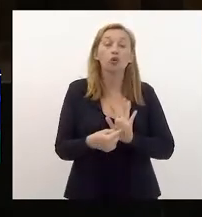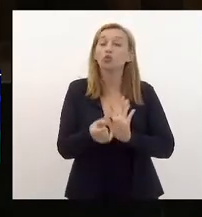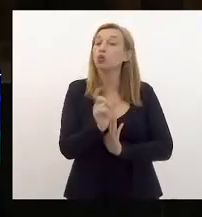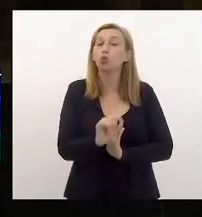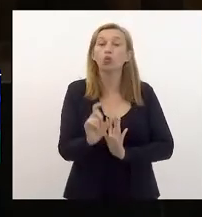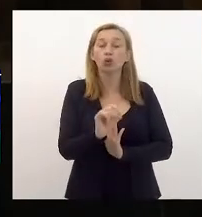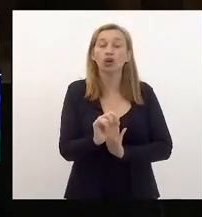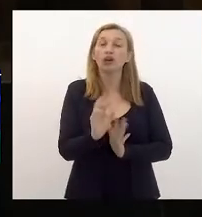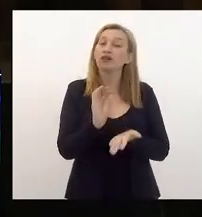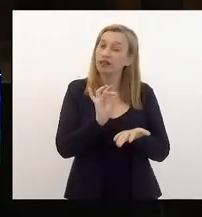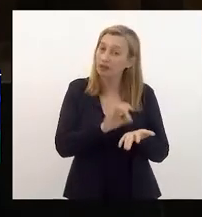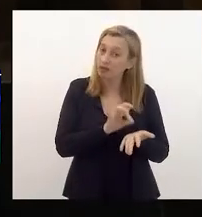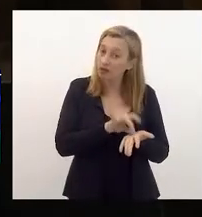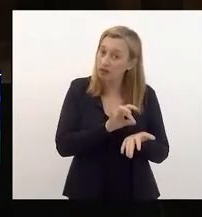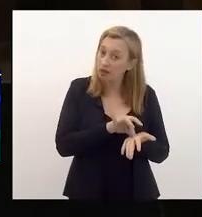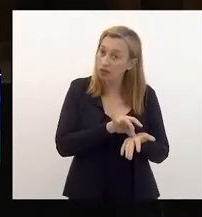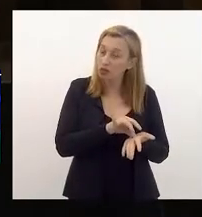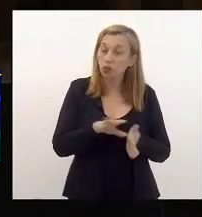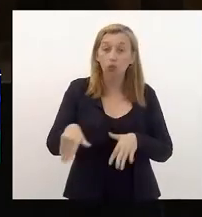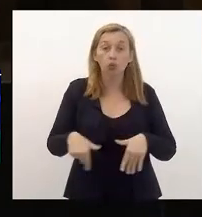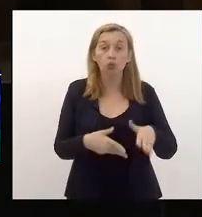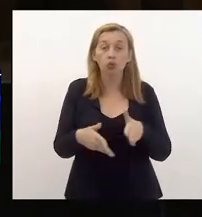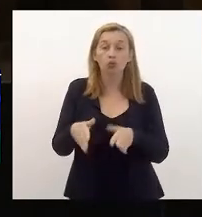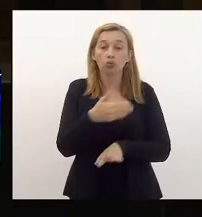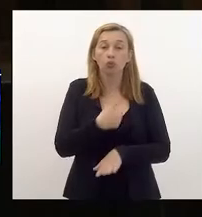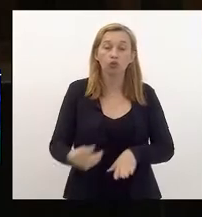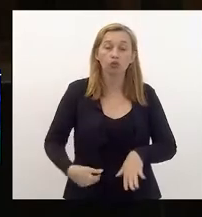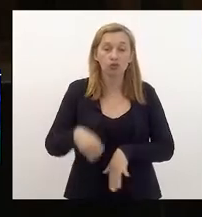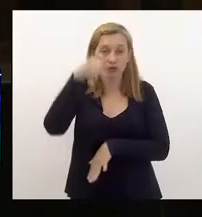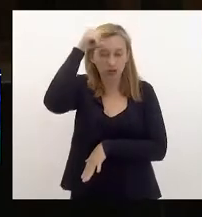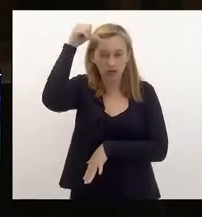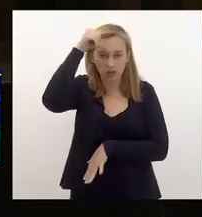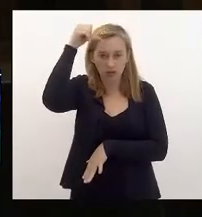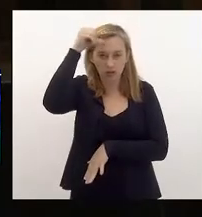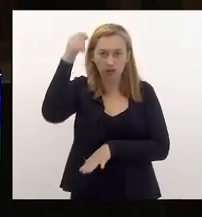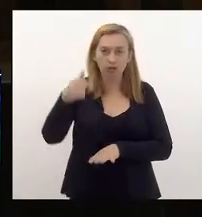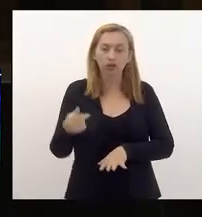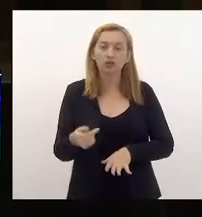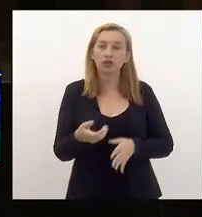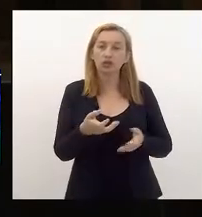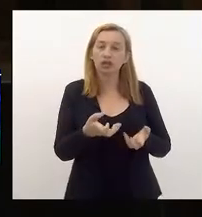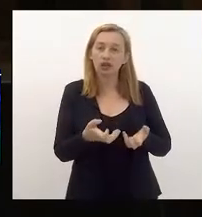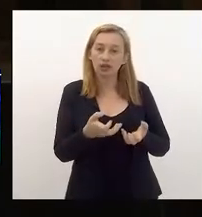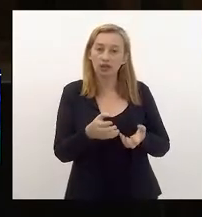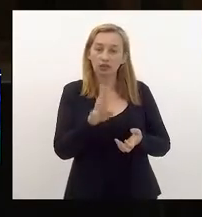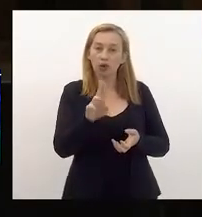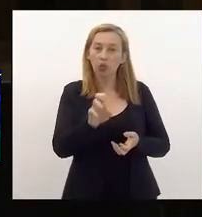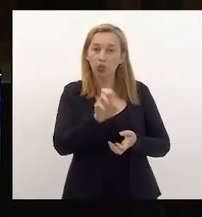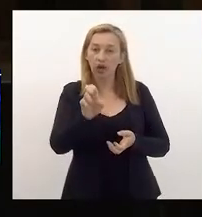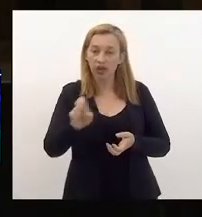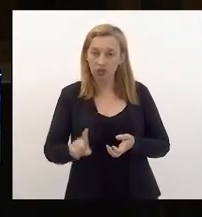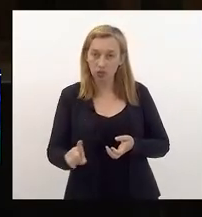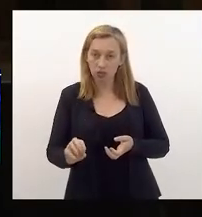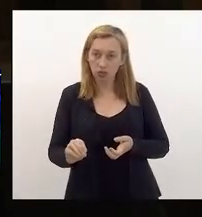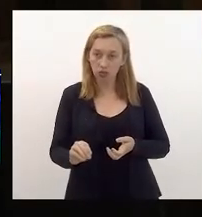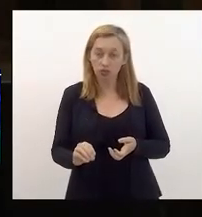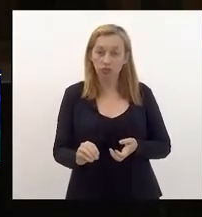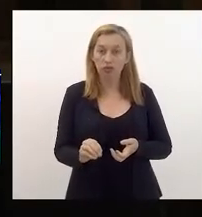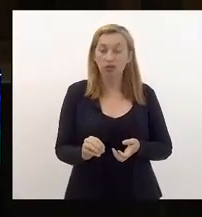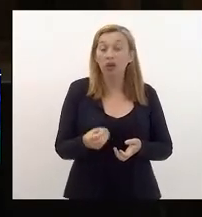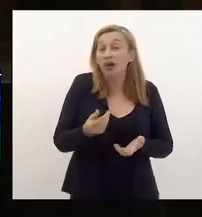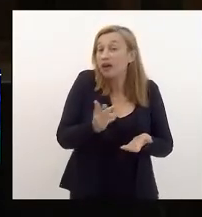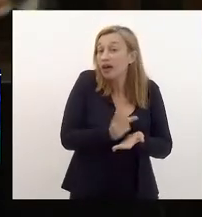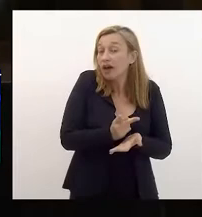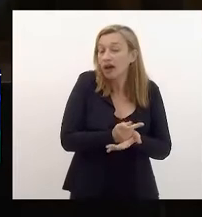como, na verdade, o caminho que o governo Cláudio Castro vem apontando para o ESO é o caminho do cada falso, é o